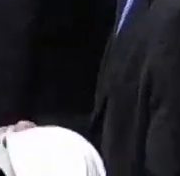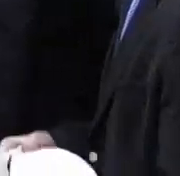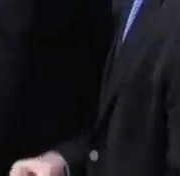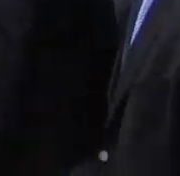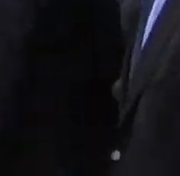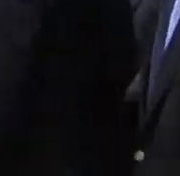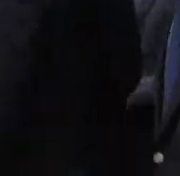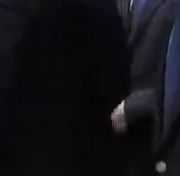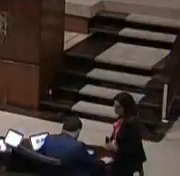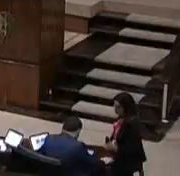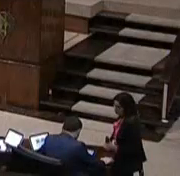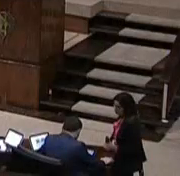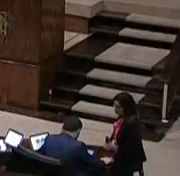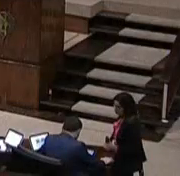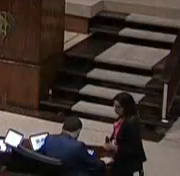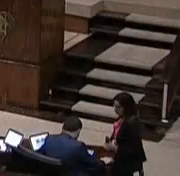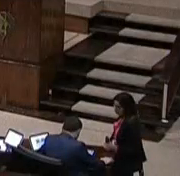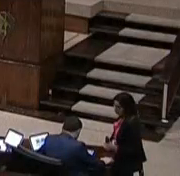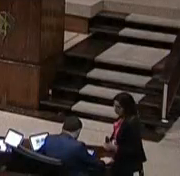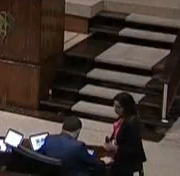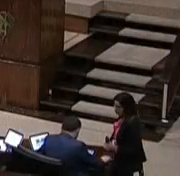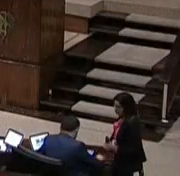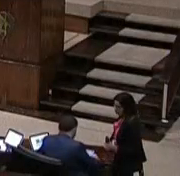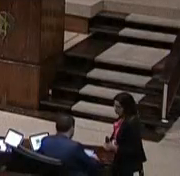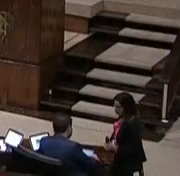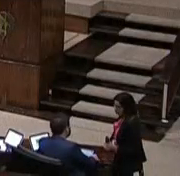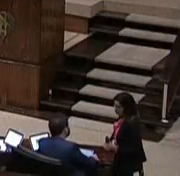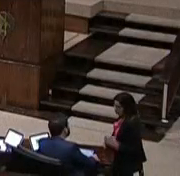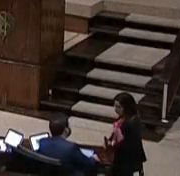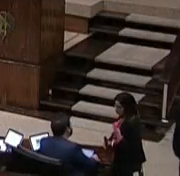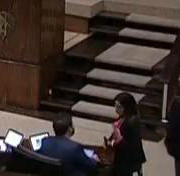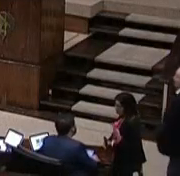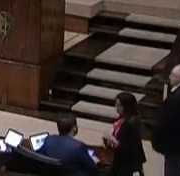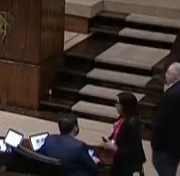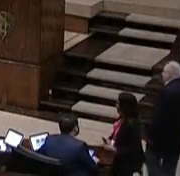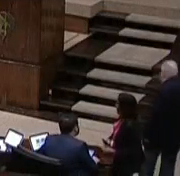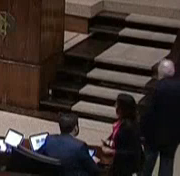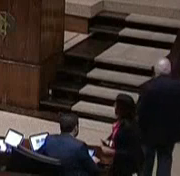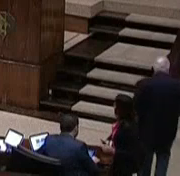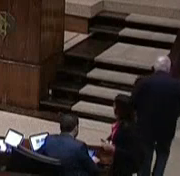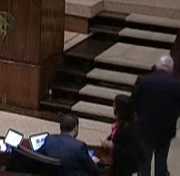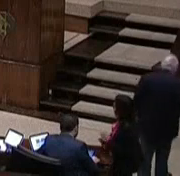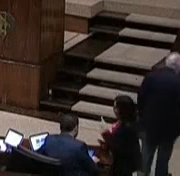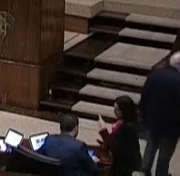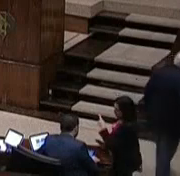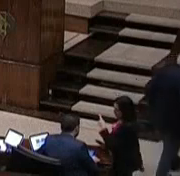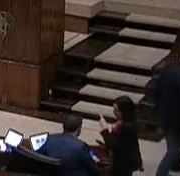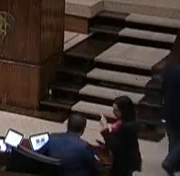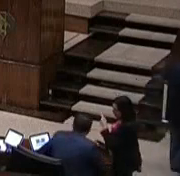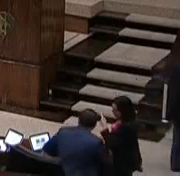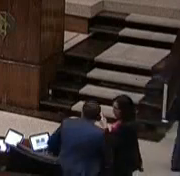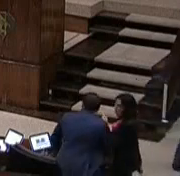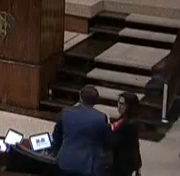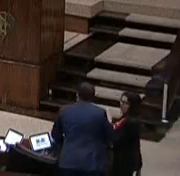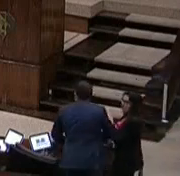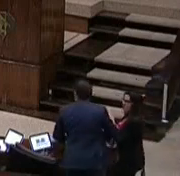Além, claro, dos parlamentares e engenheiros aqui no Plenário 20 de setembro.